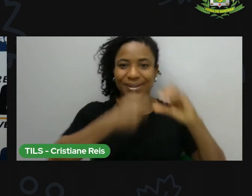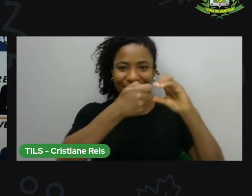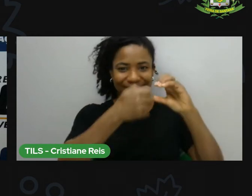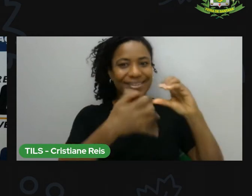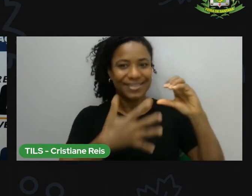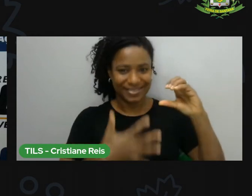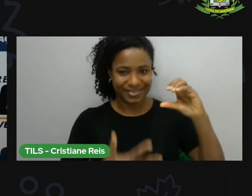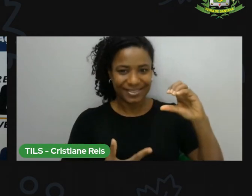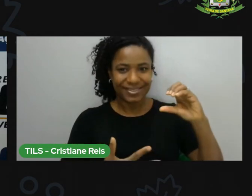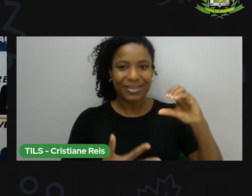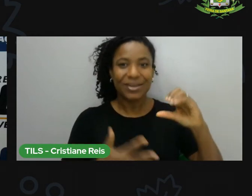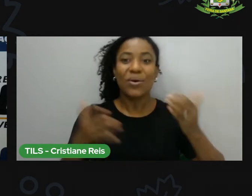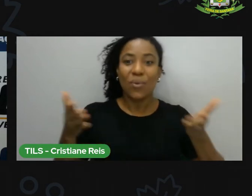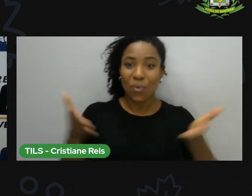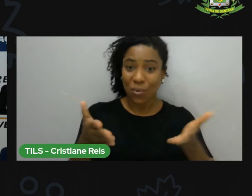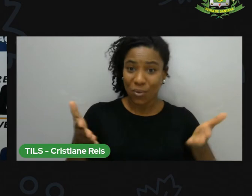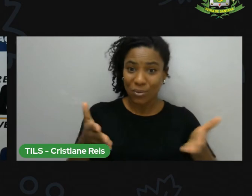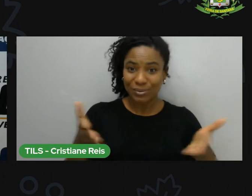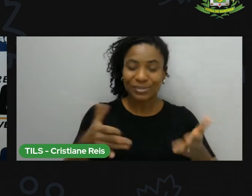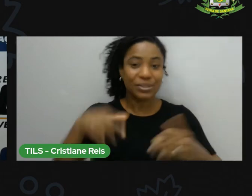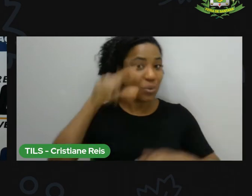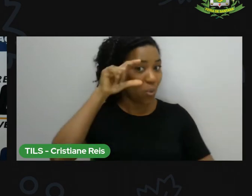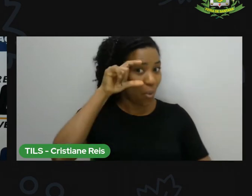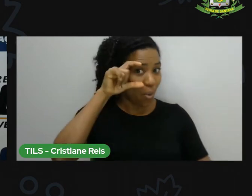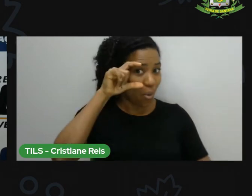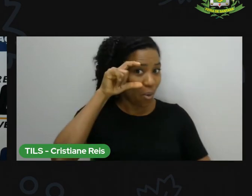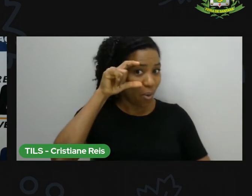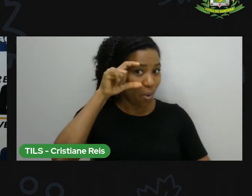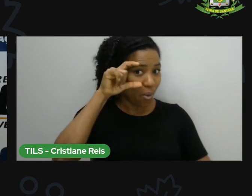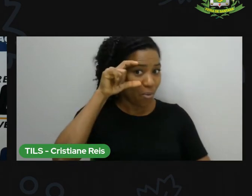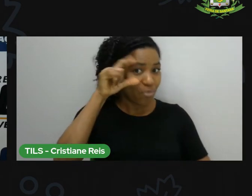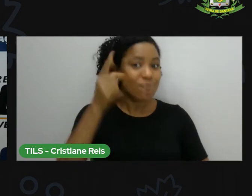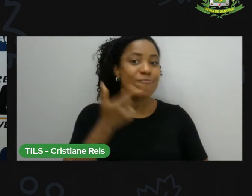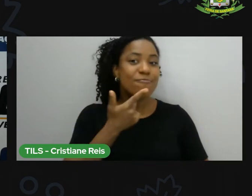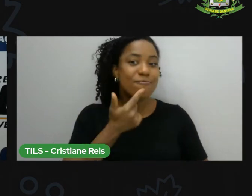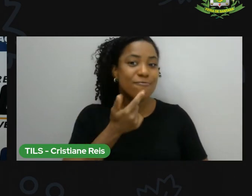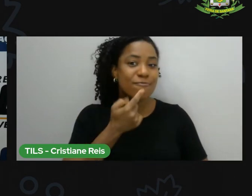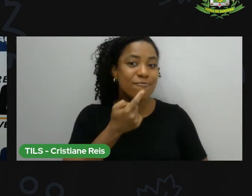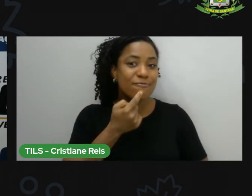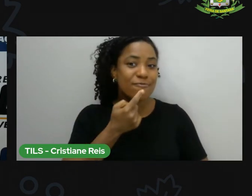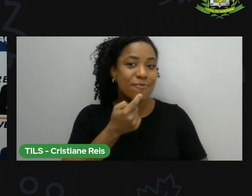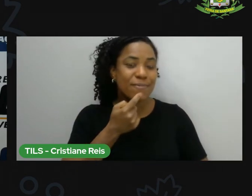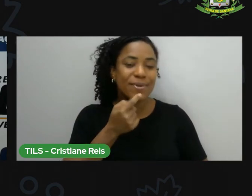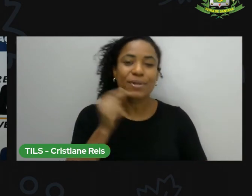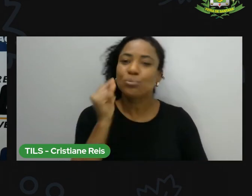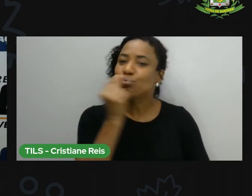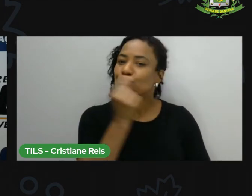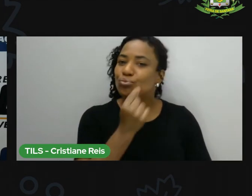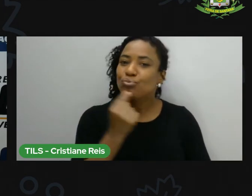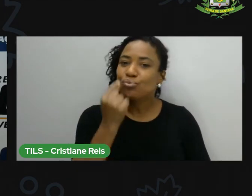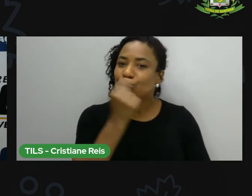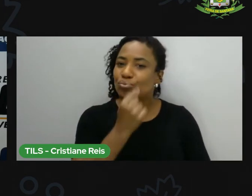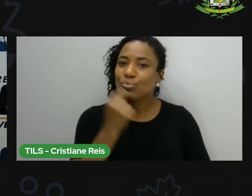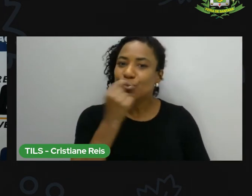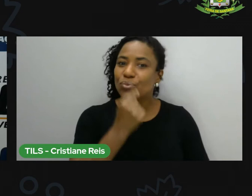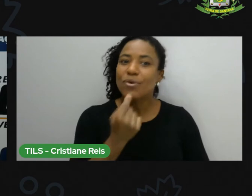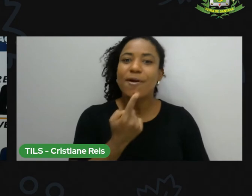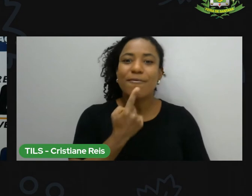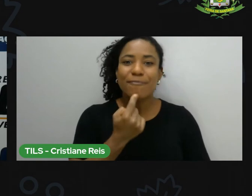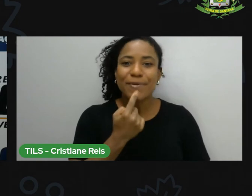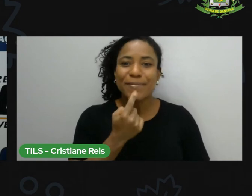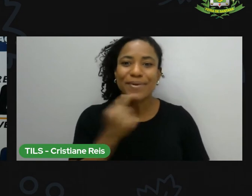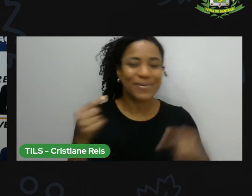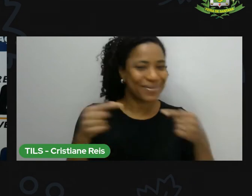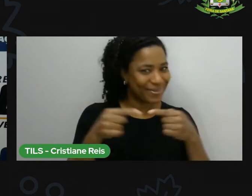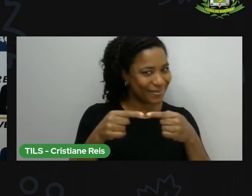estou hoje com óculos de haste vermelha, batom vermelho para combinar com óculos,